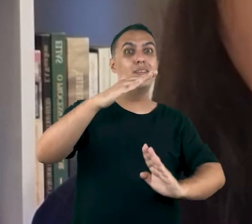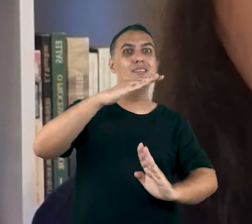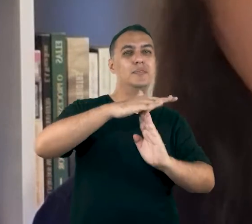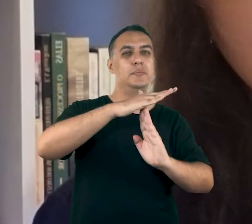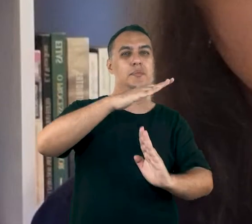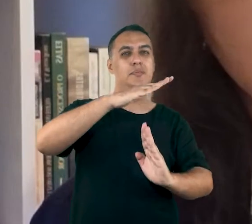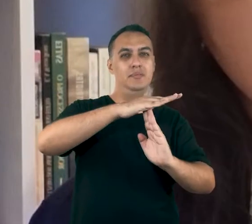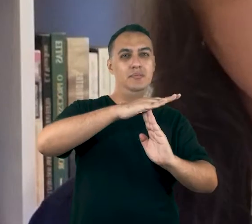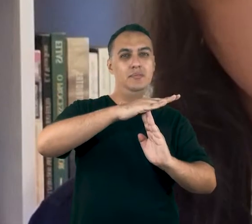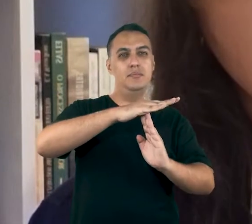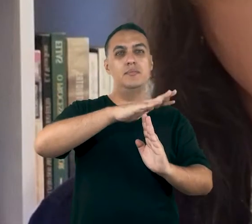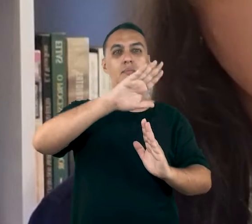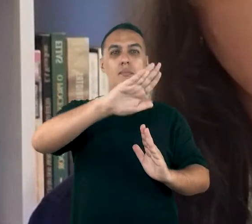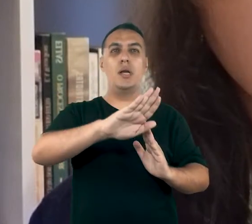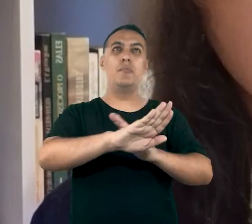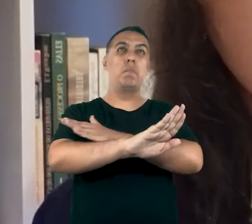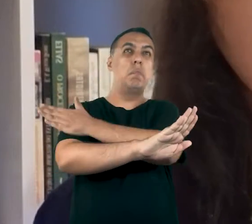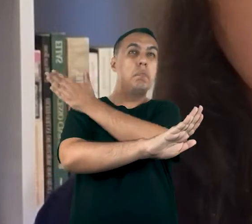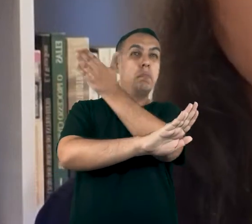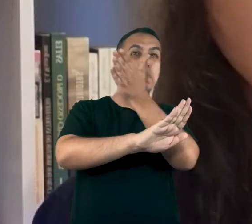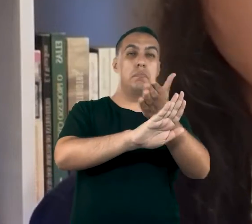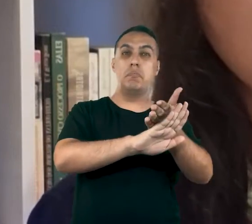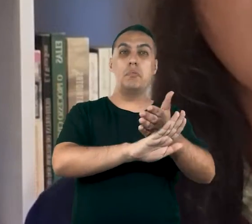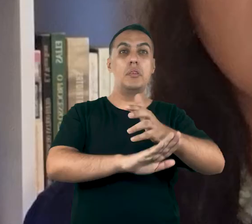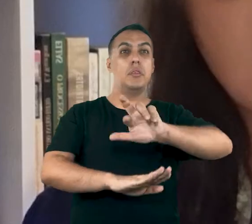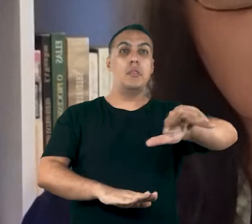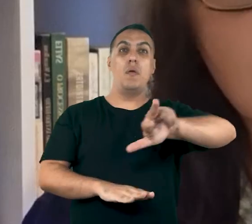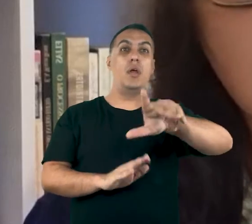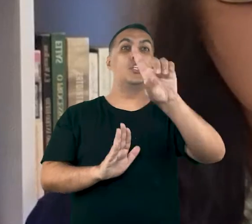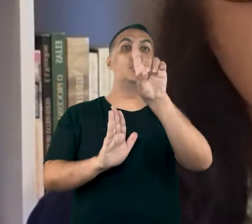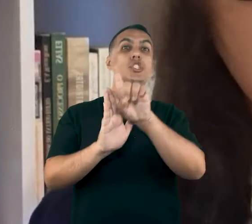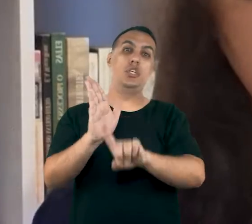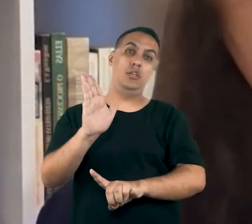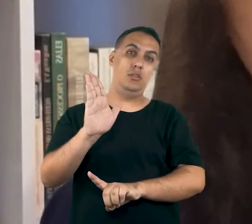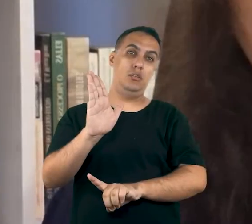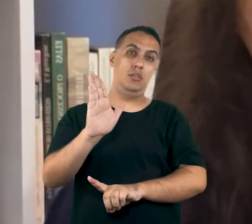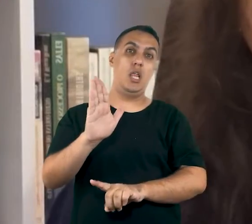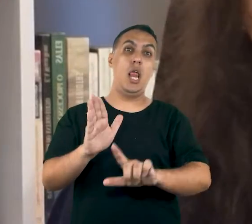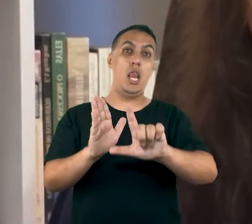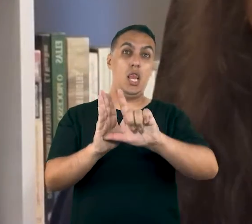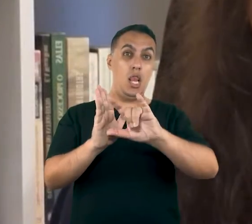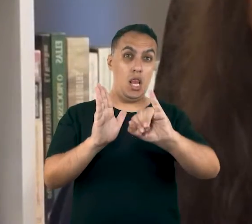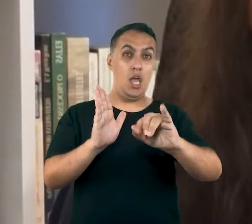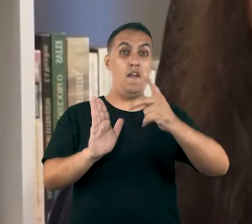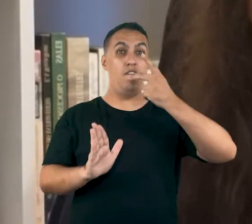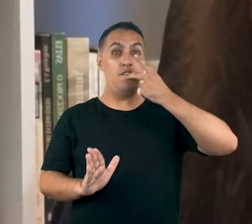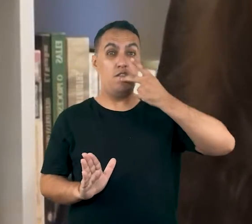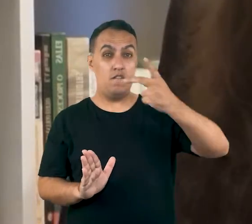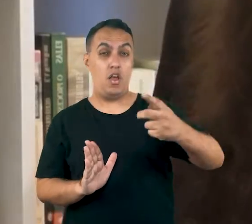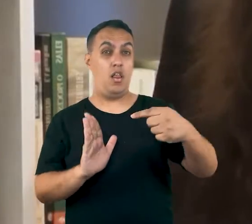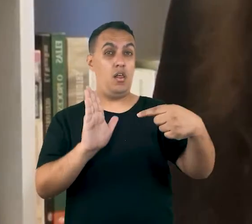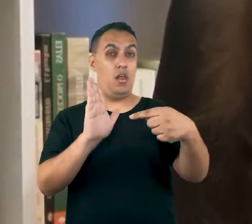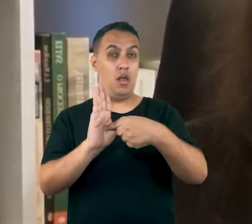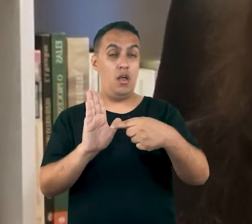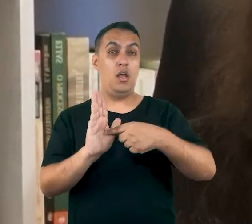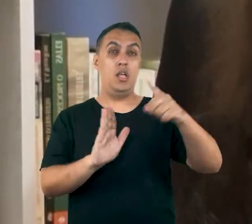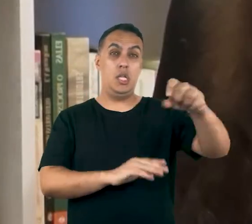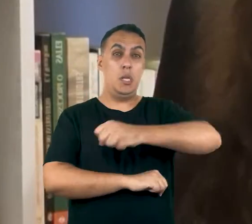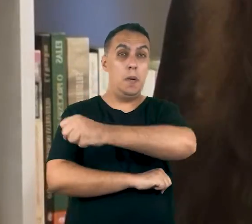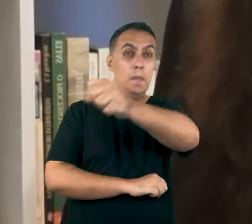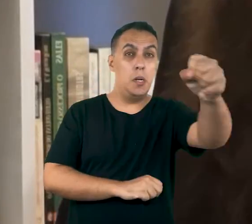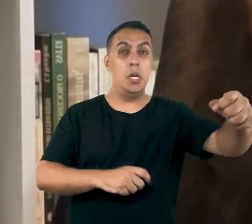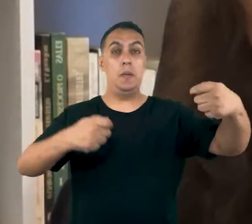Essa jornada não é uma jornada de direito. Não é uma jornada que a lei fala que os porteiros devem ter.